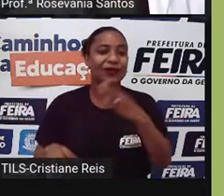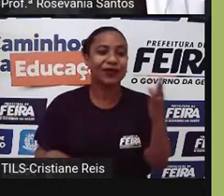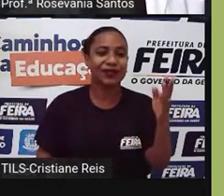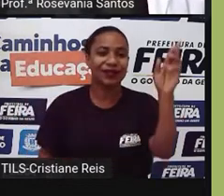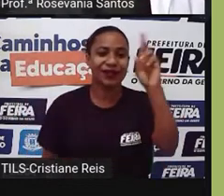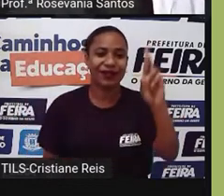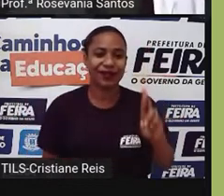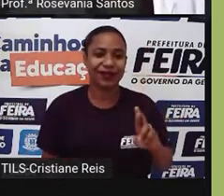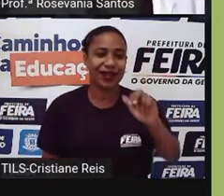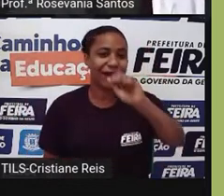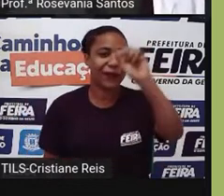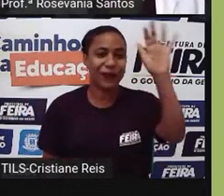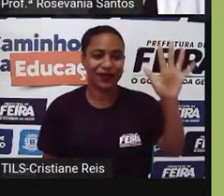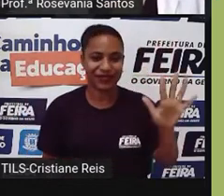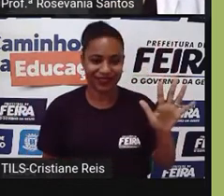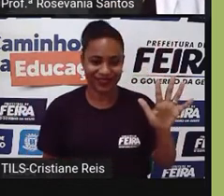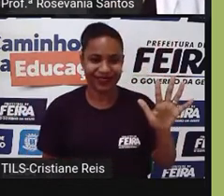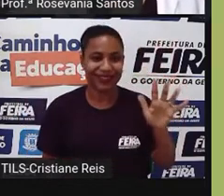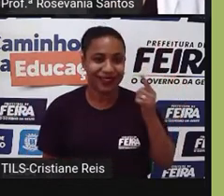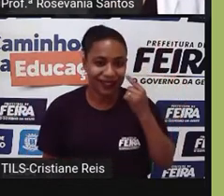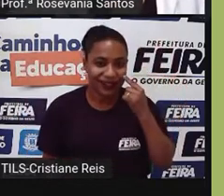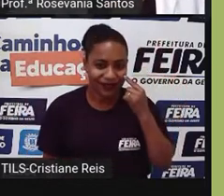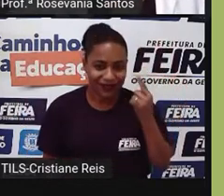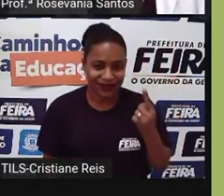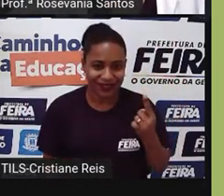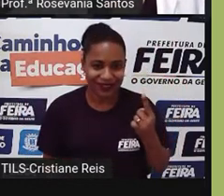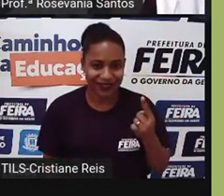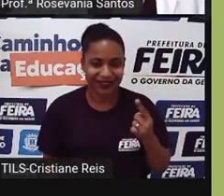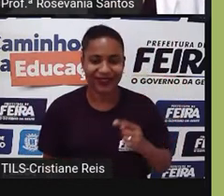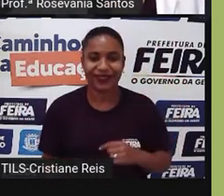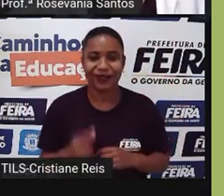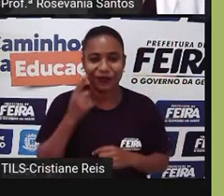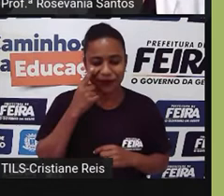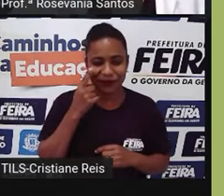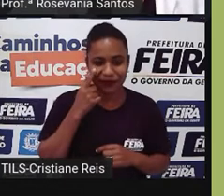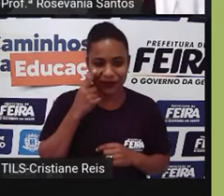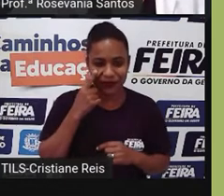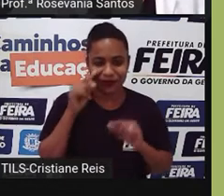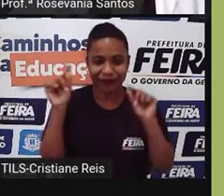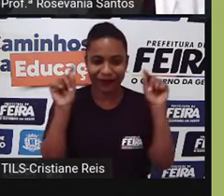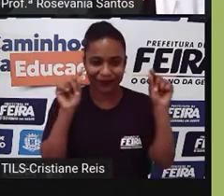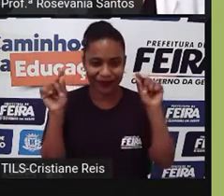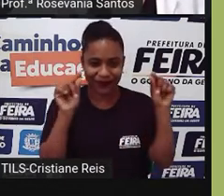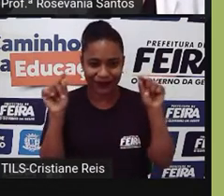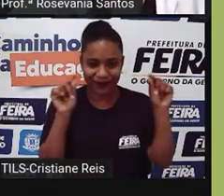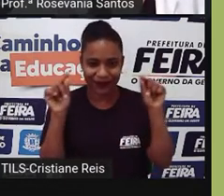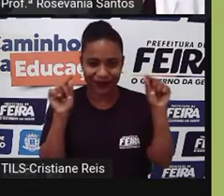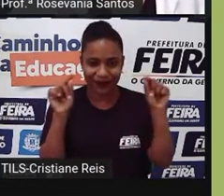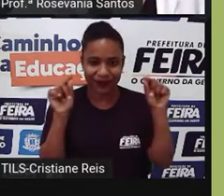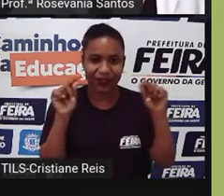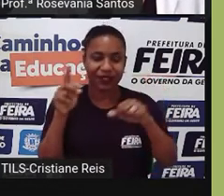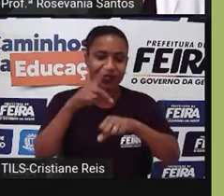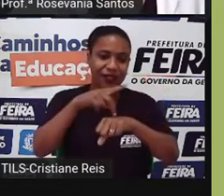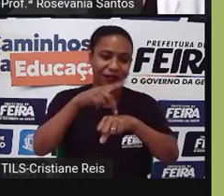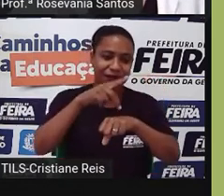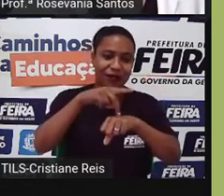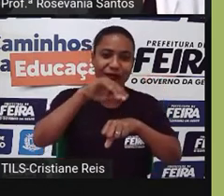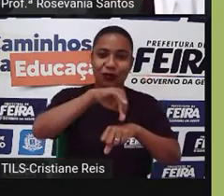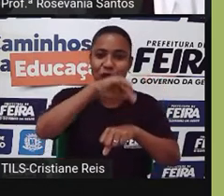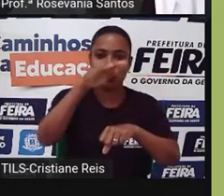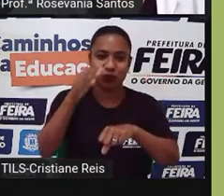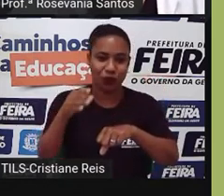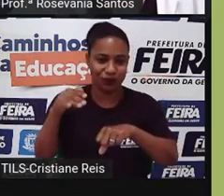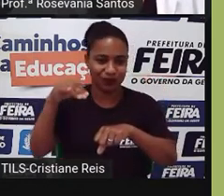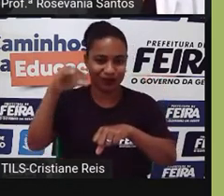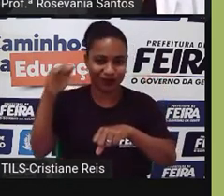tenho a Rússia asiática. Só para a gente, né, localizar isso aqui. Então, a importância dos montes rurais. Outra coisa que a gente